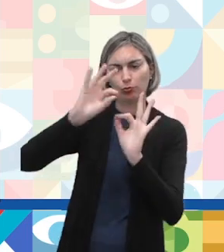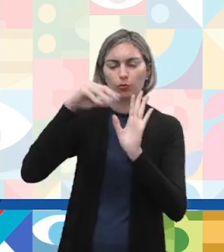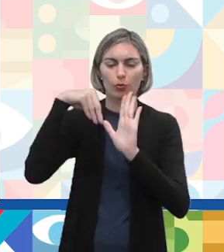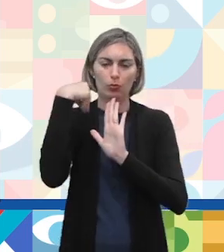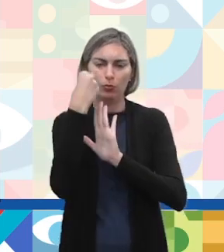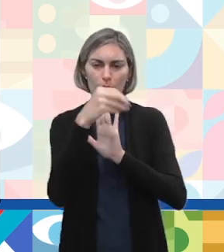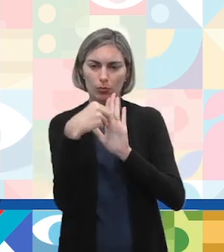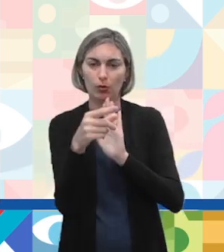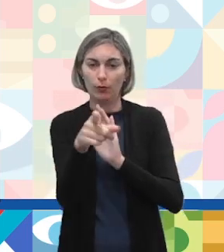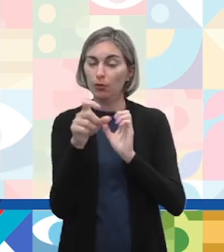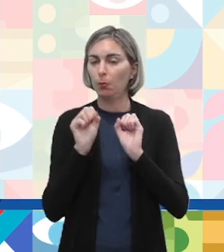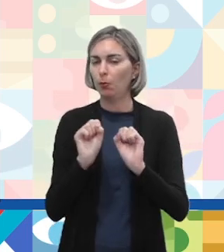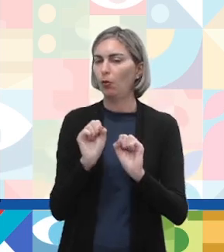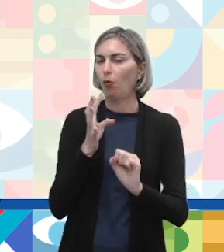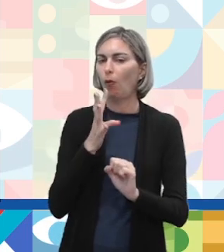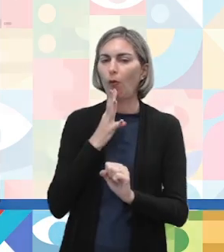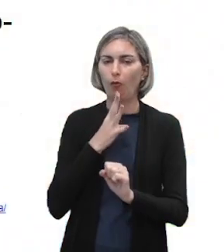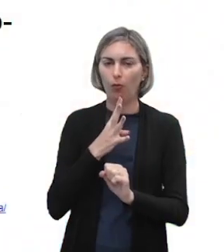conhecer.